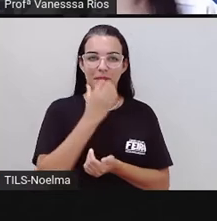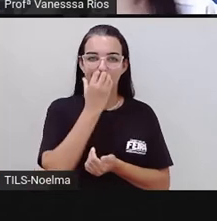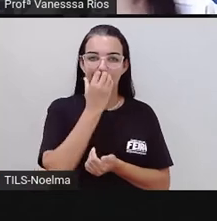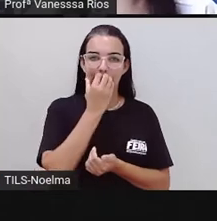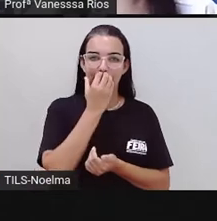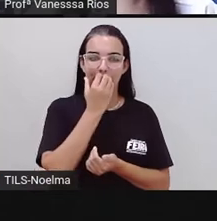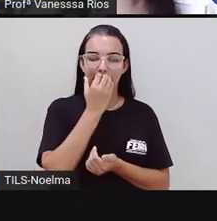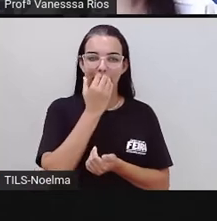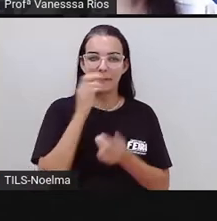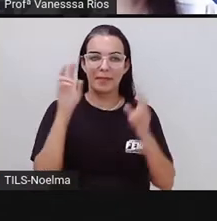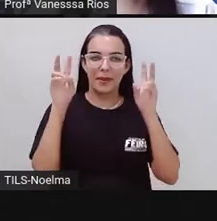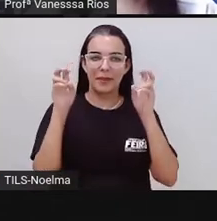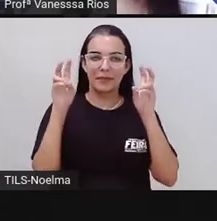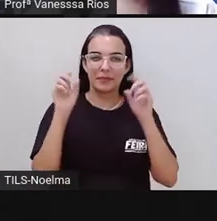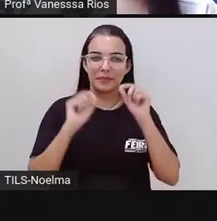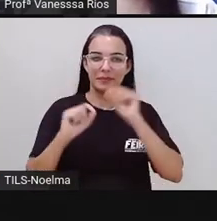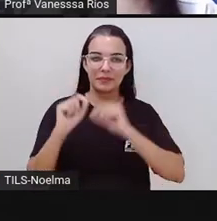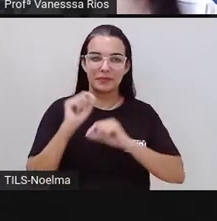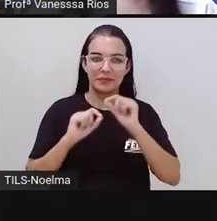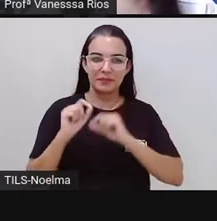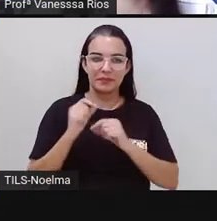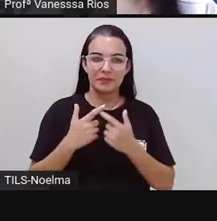E olhem só, turma,